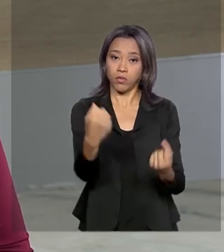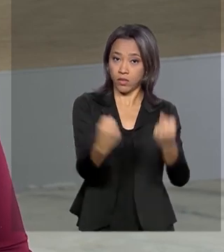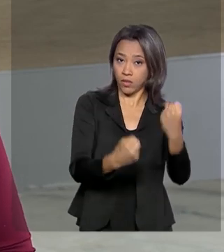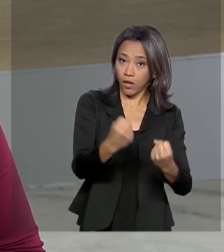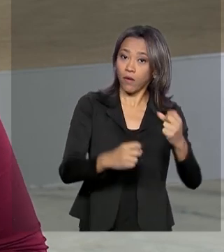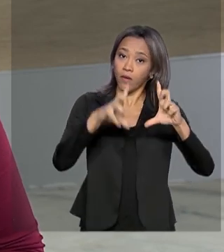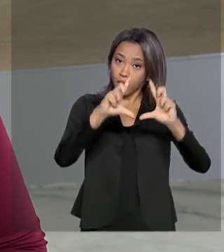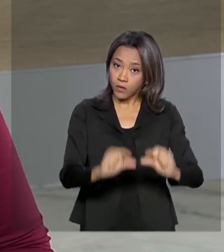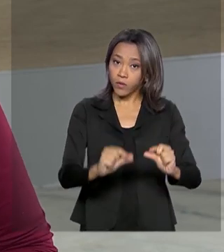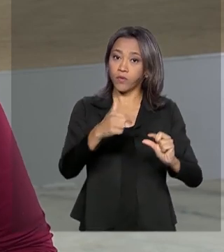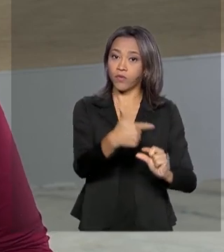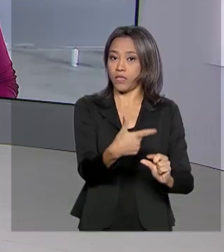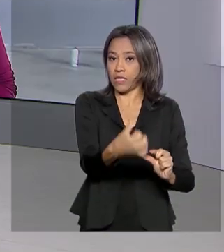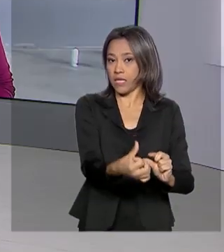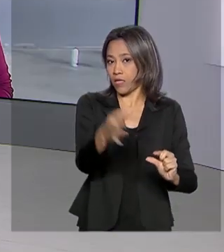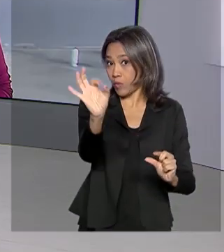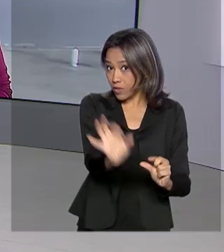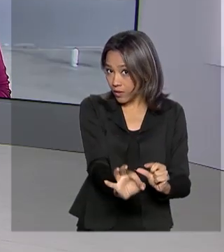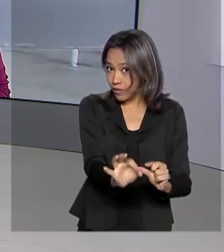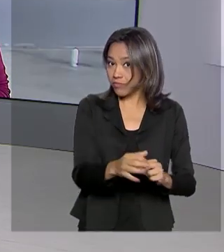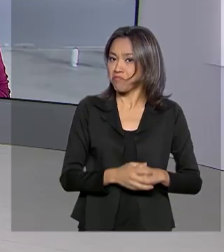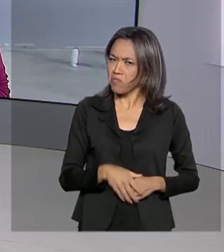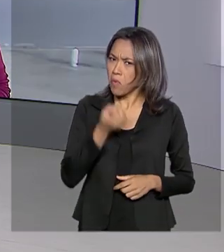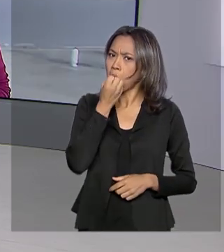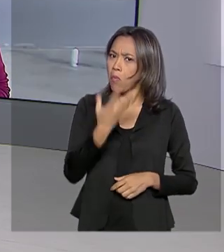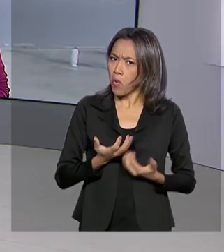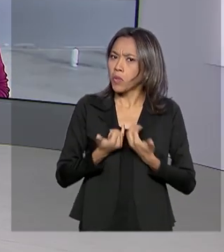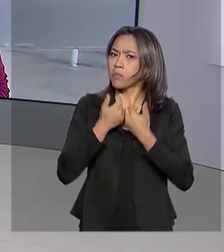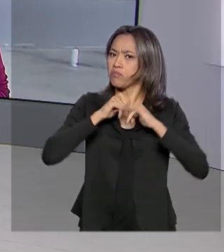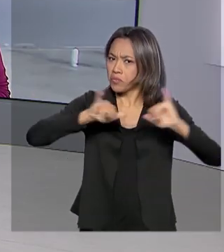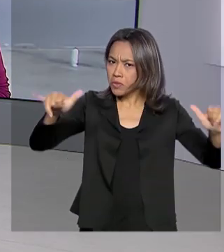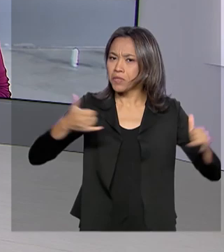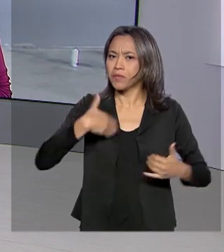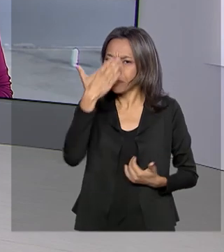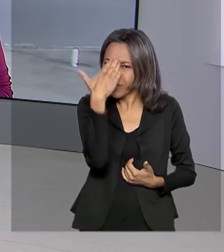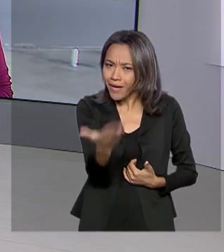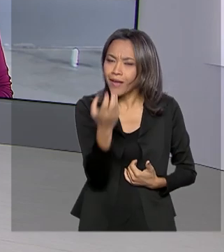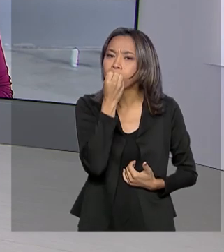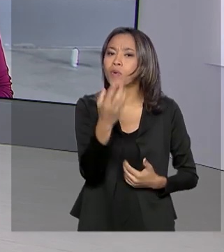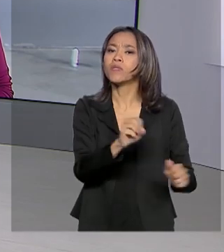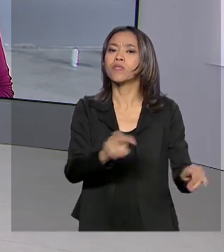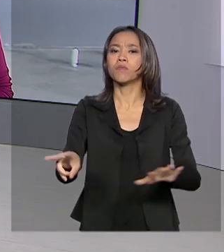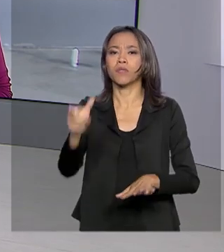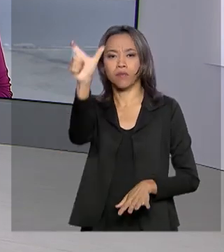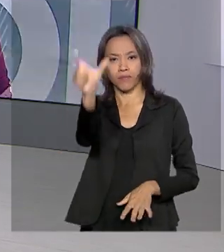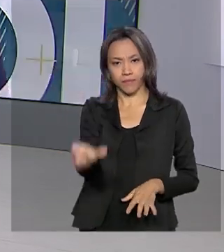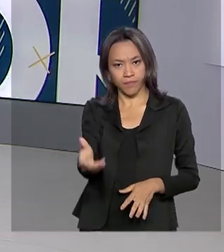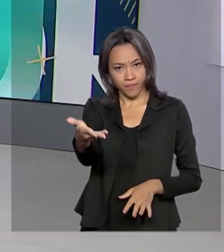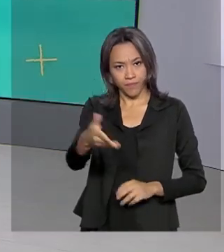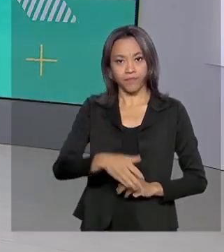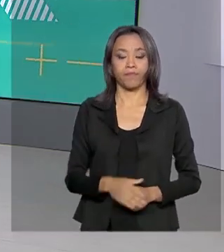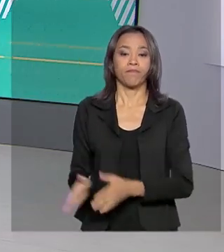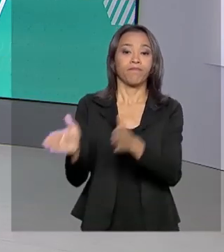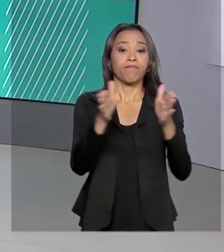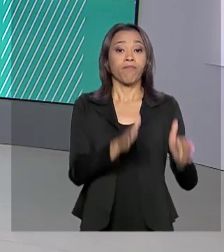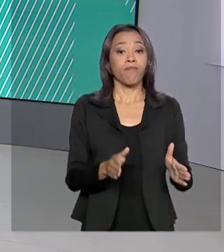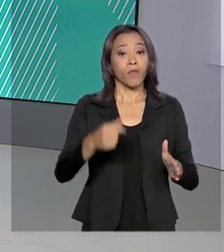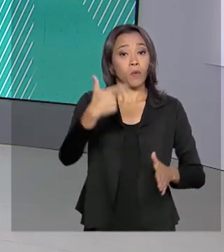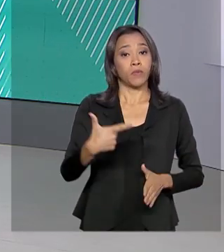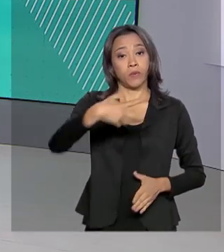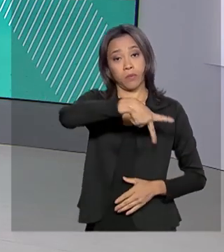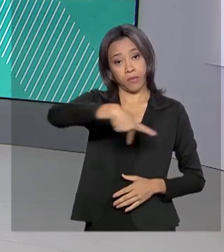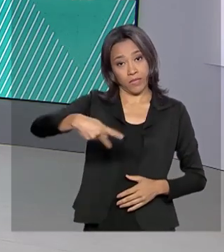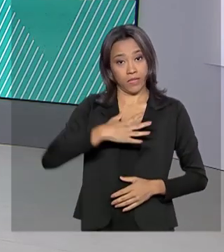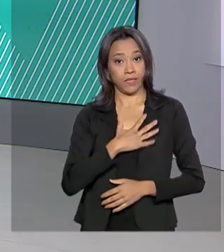26%. Roberto? Realmente, uma boa notícia, Márcia. Muito obrigado, boa semana para você. O vice-presidente Hamilton